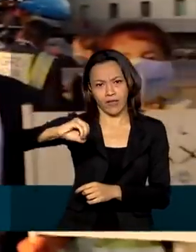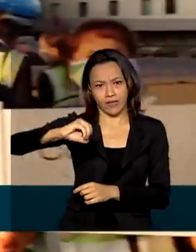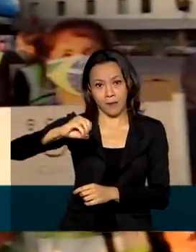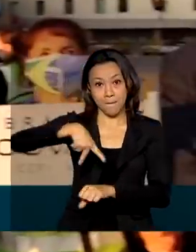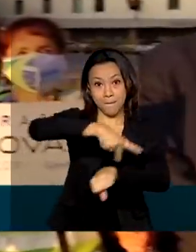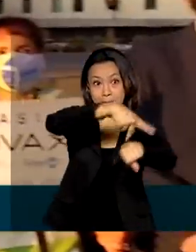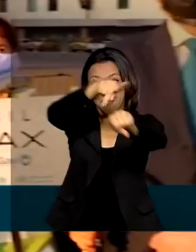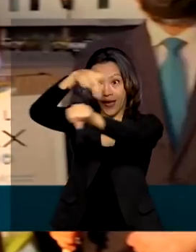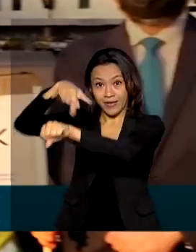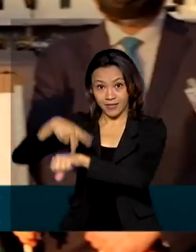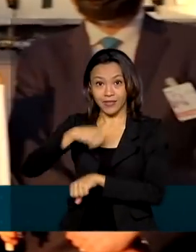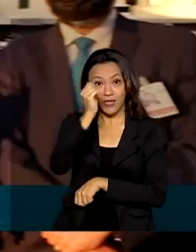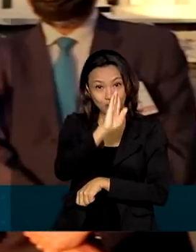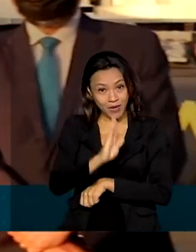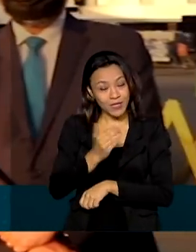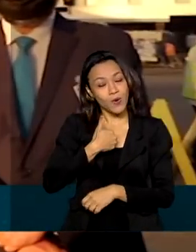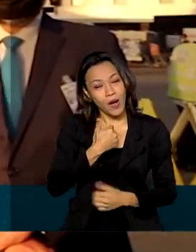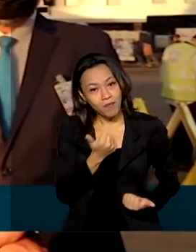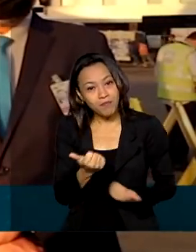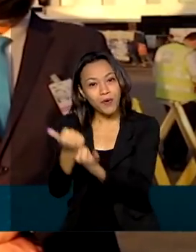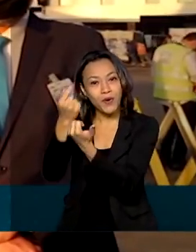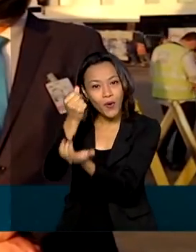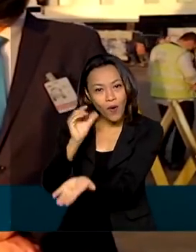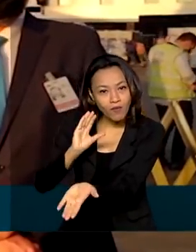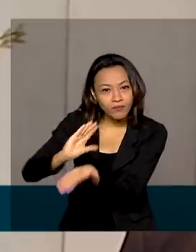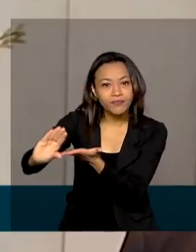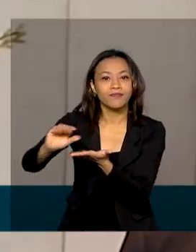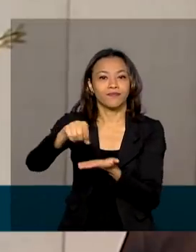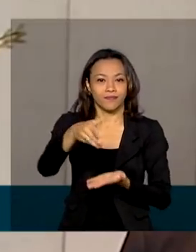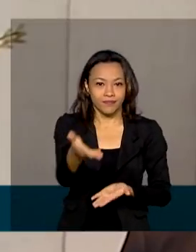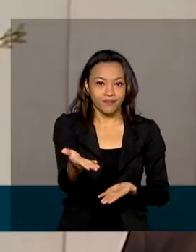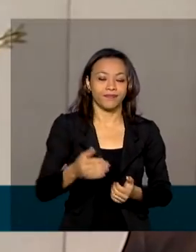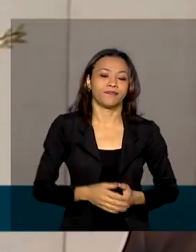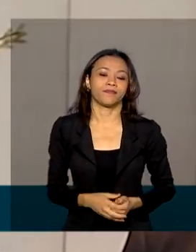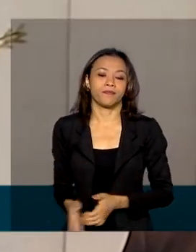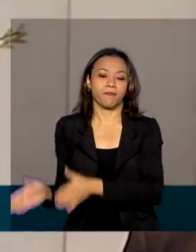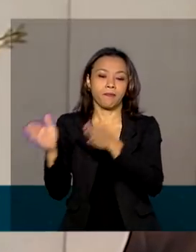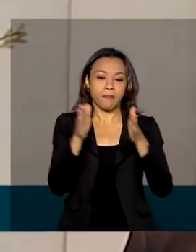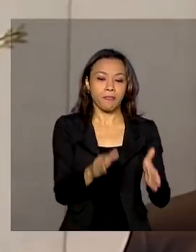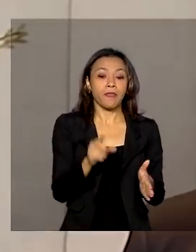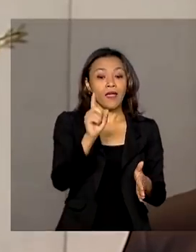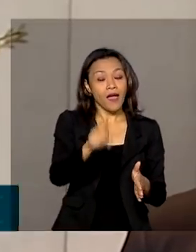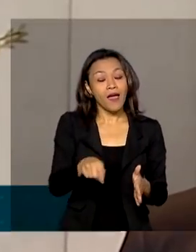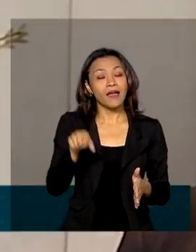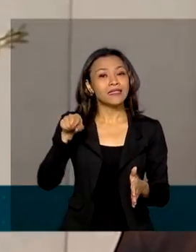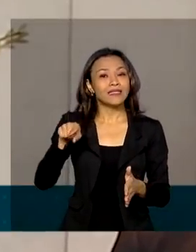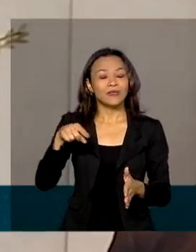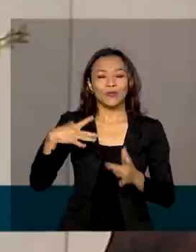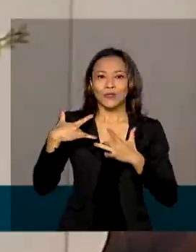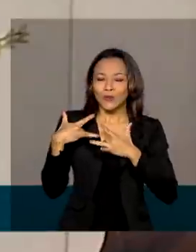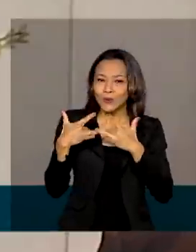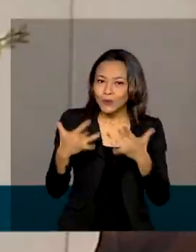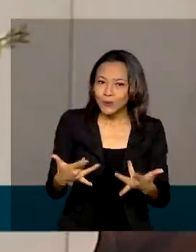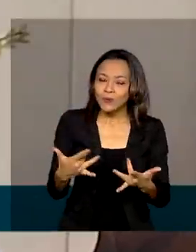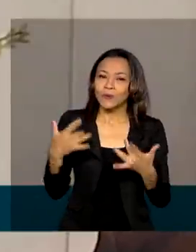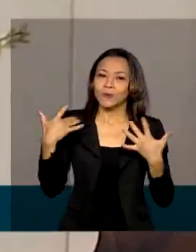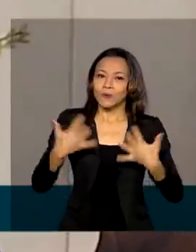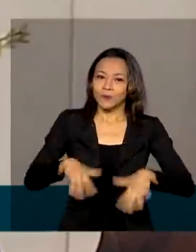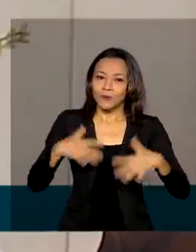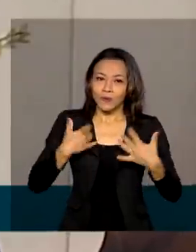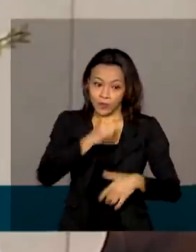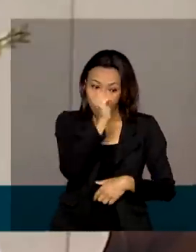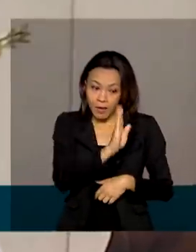ajudou a financiar o desenvolvimento dos imunizantes. É um elemento de solidariedade, um elemento pelo qual o Brasil